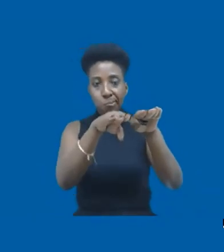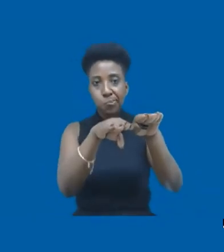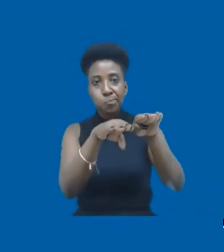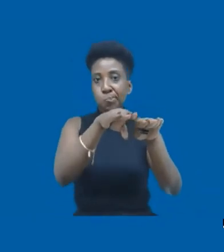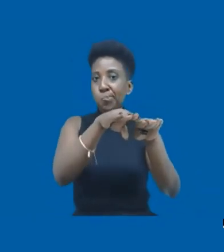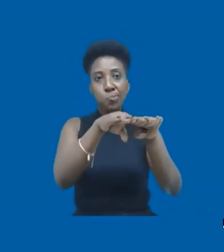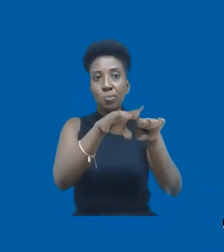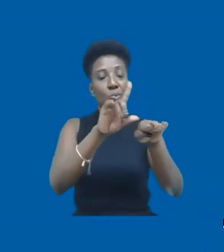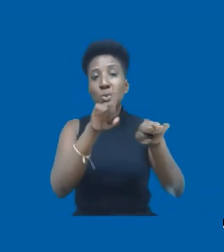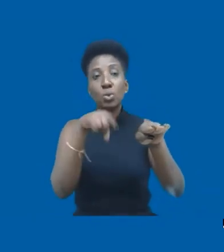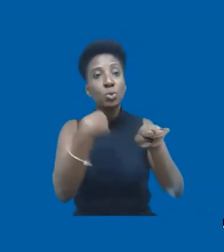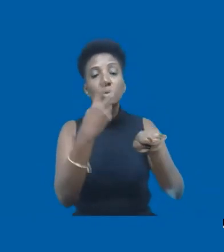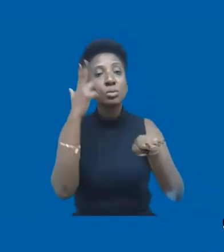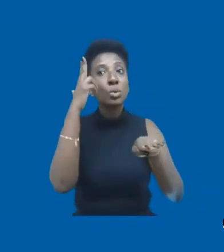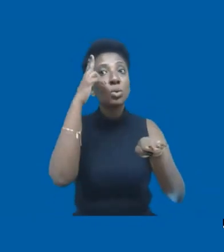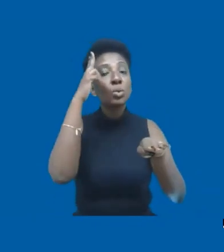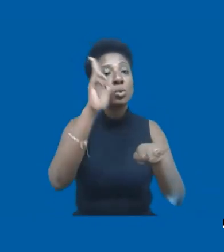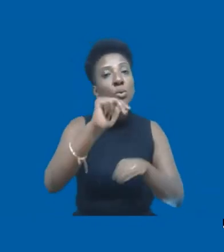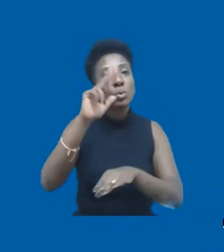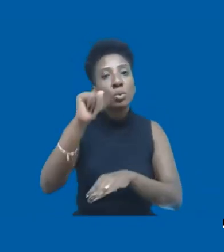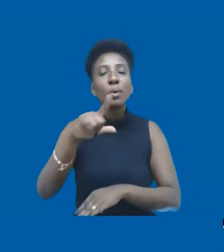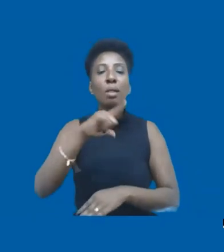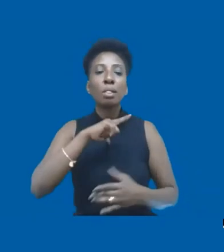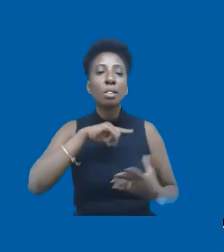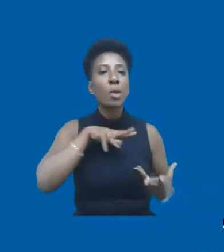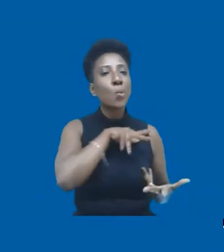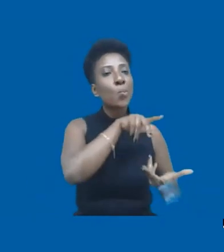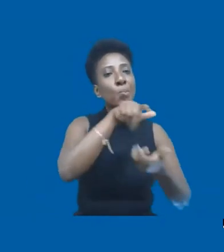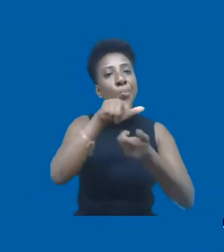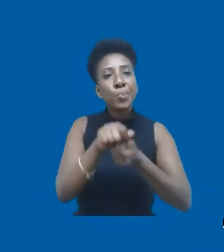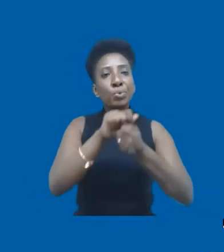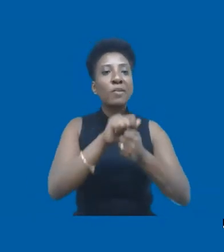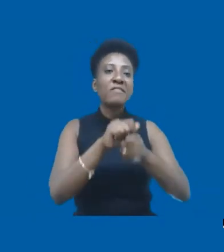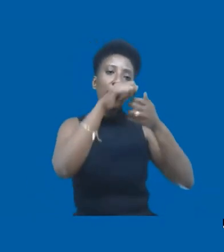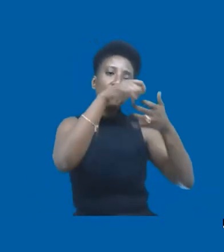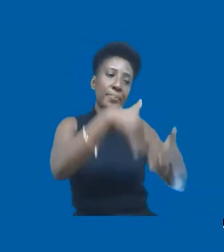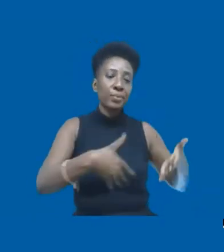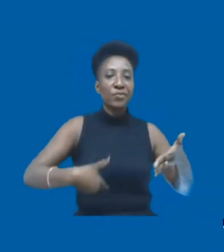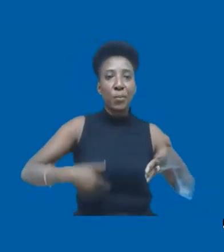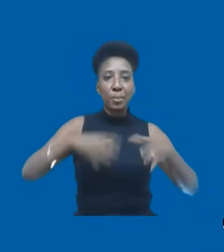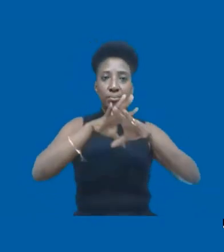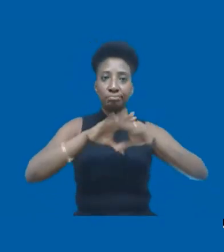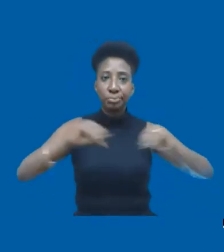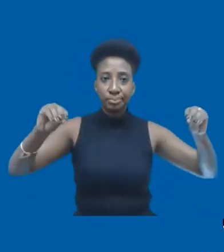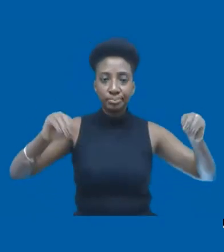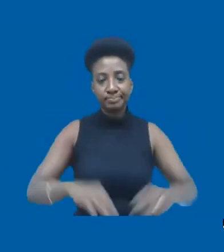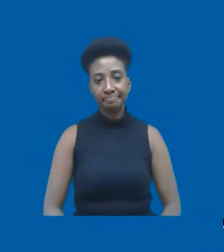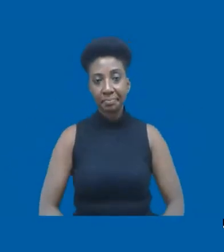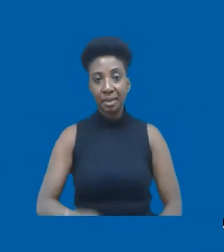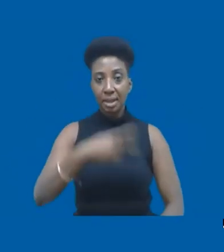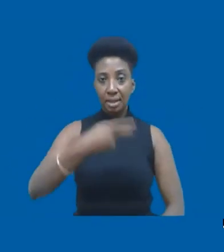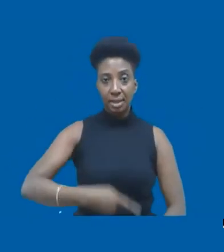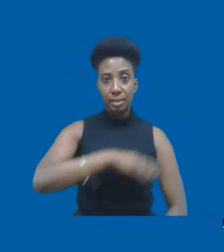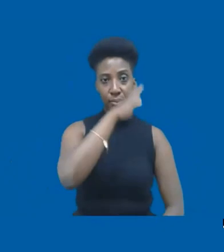nós jamais teremos um planeta livre da fome, livre da extrema pobreza. Aqui no Brasil,